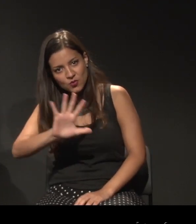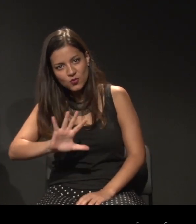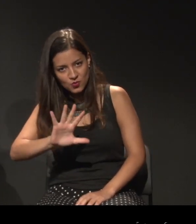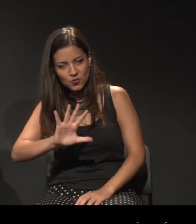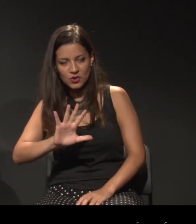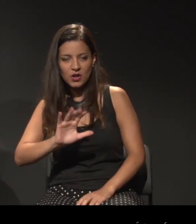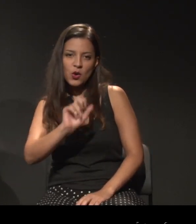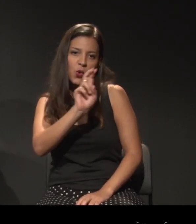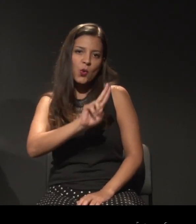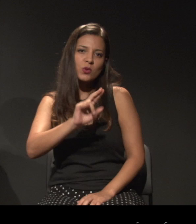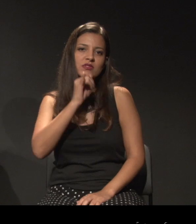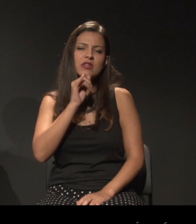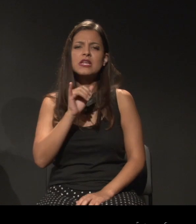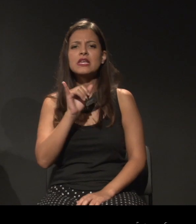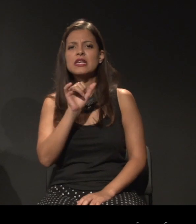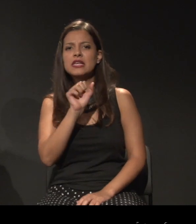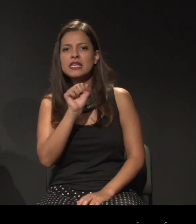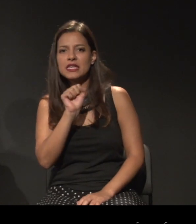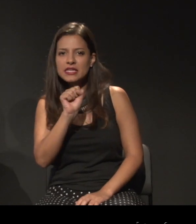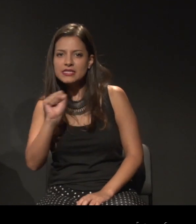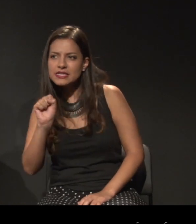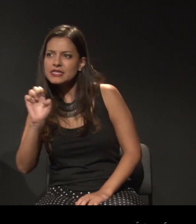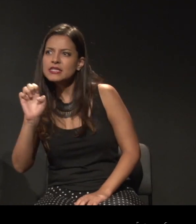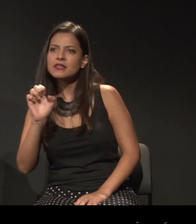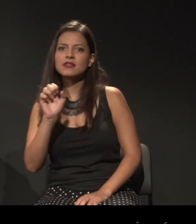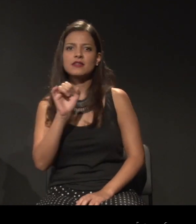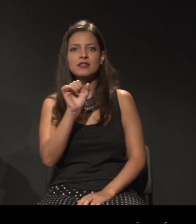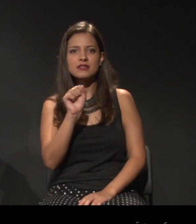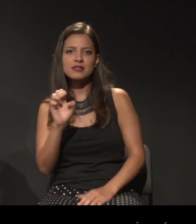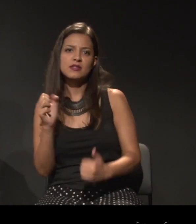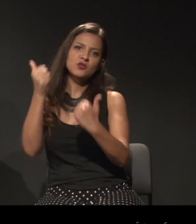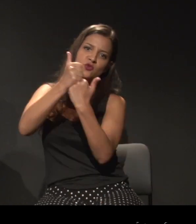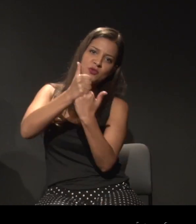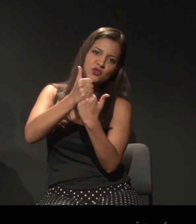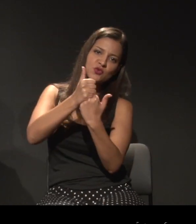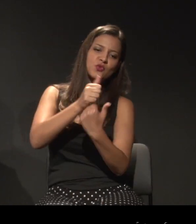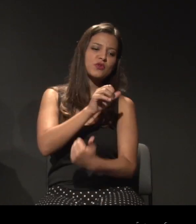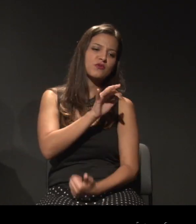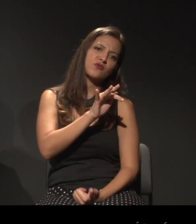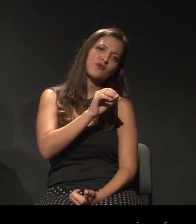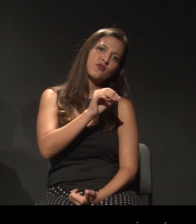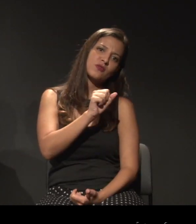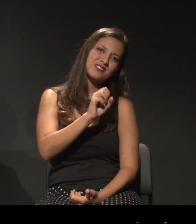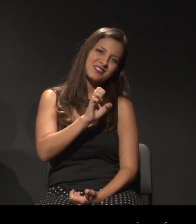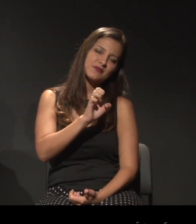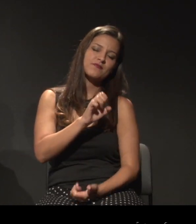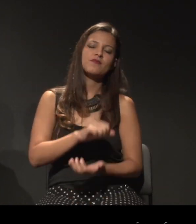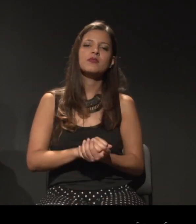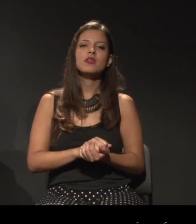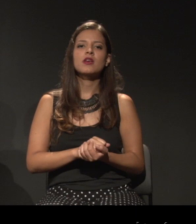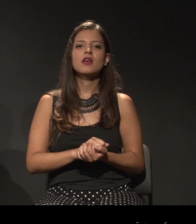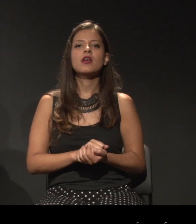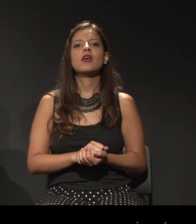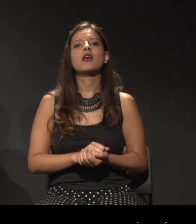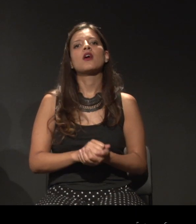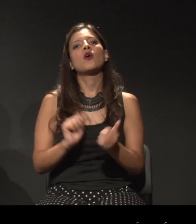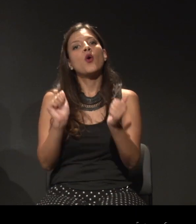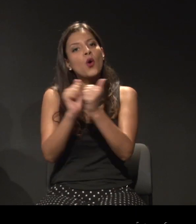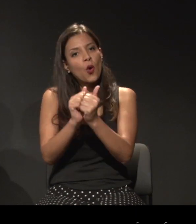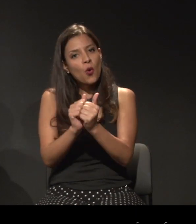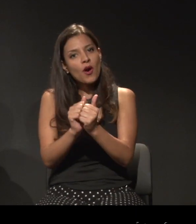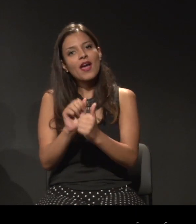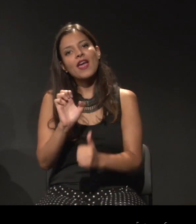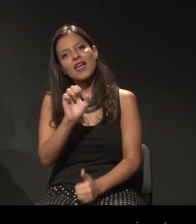Isso. Que eu. Isso. Se eu fosse. E com esse. Ou seja, com. Ex.